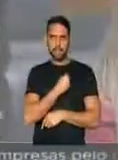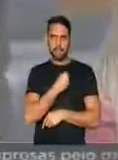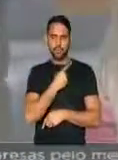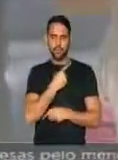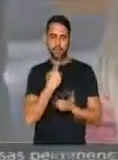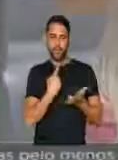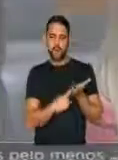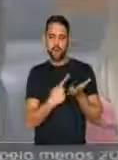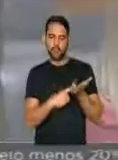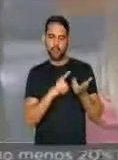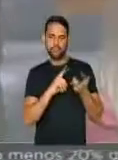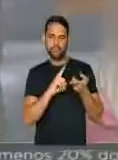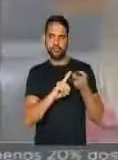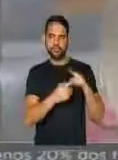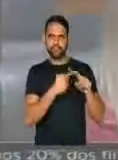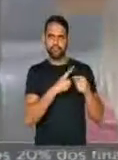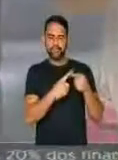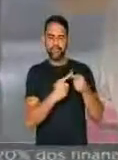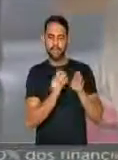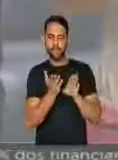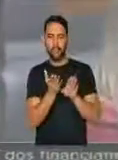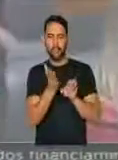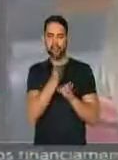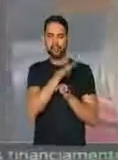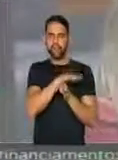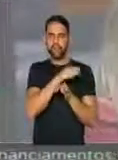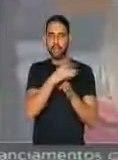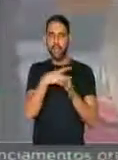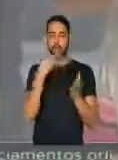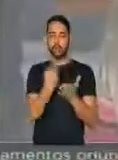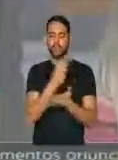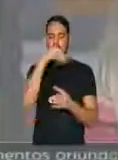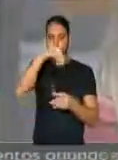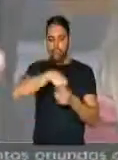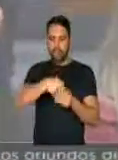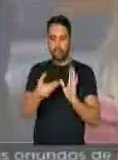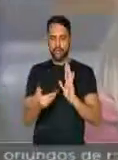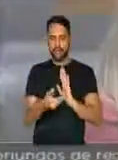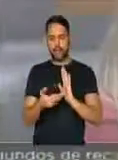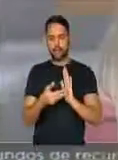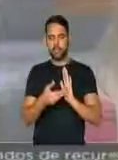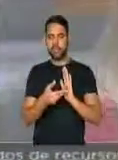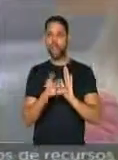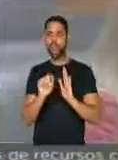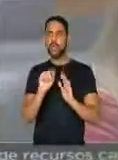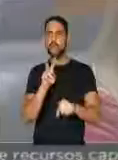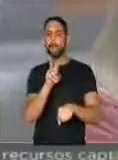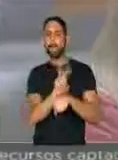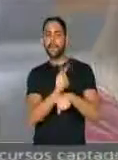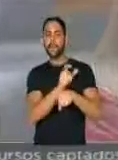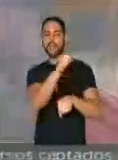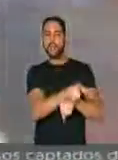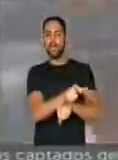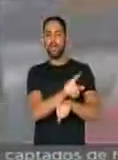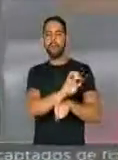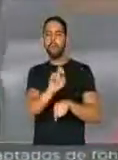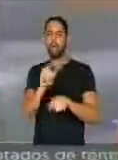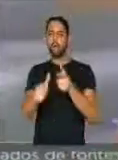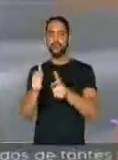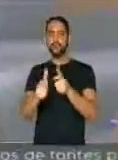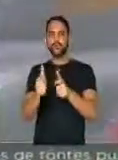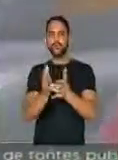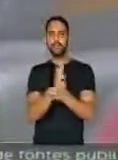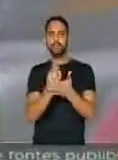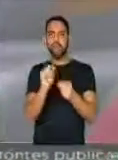articulação por trás que passa por essa casa de proteção para que a justiça